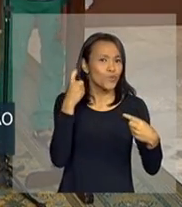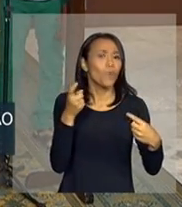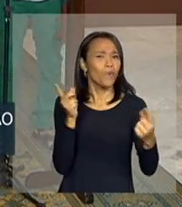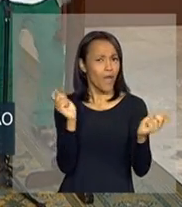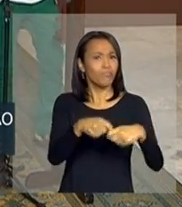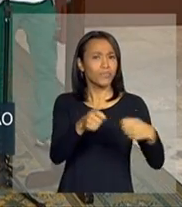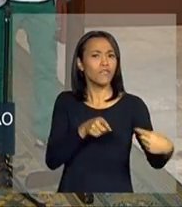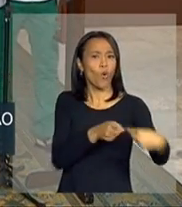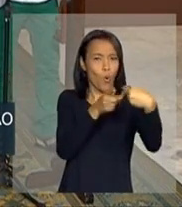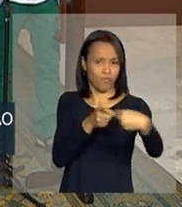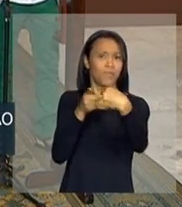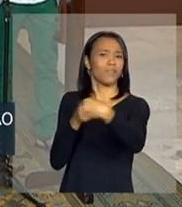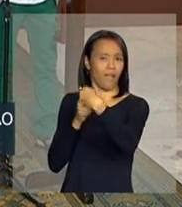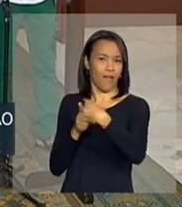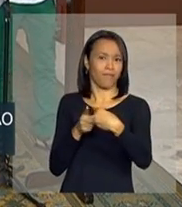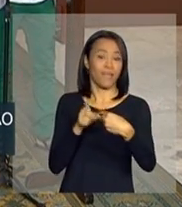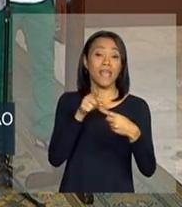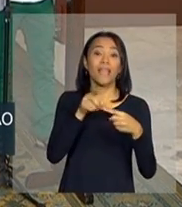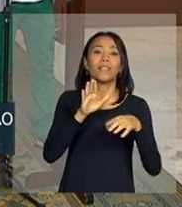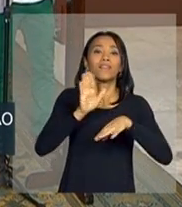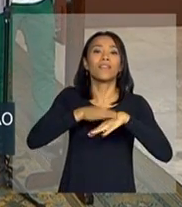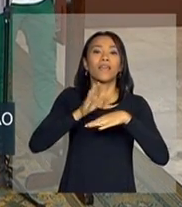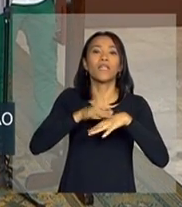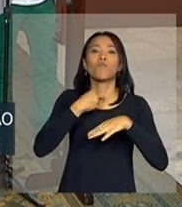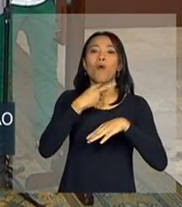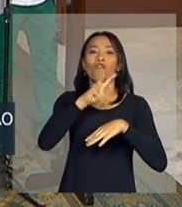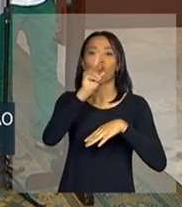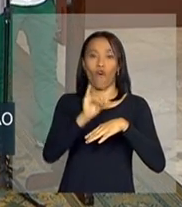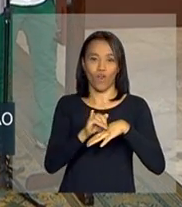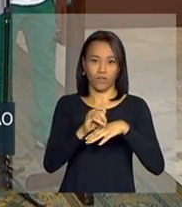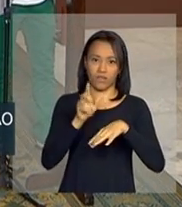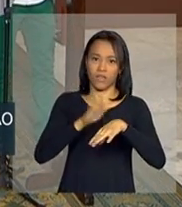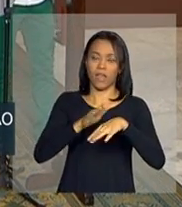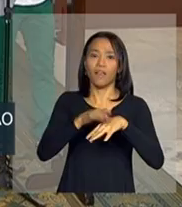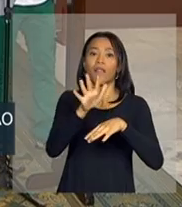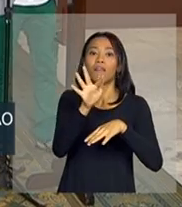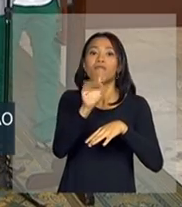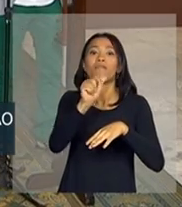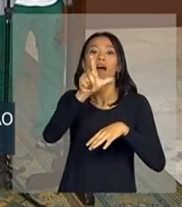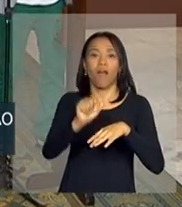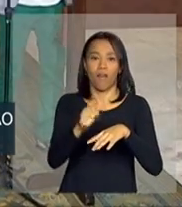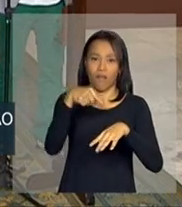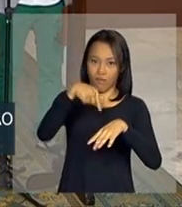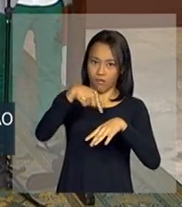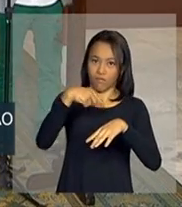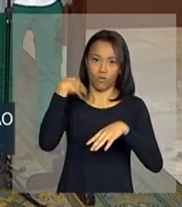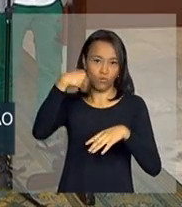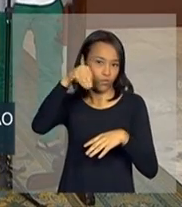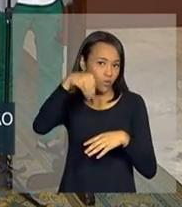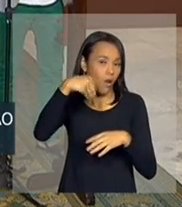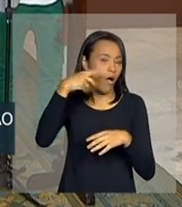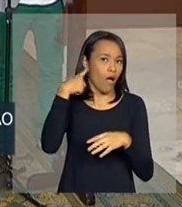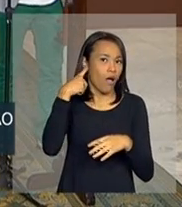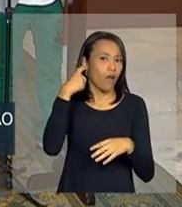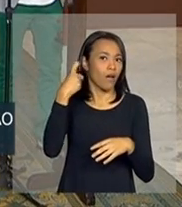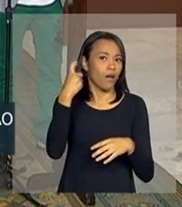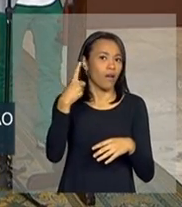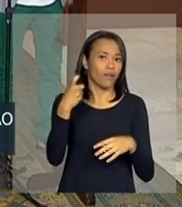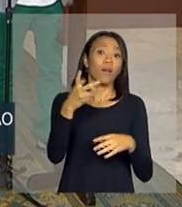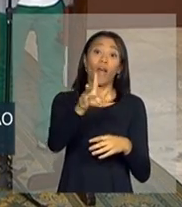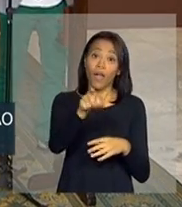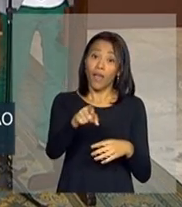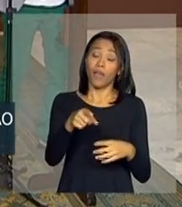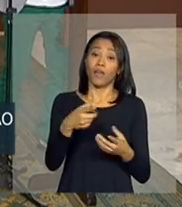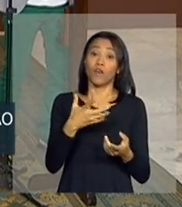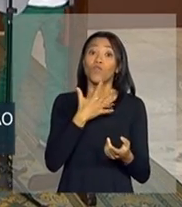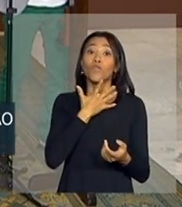o instrumento fala. Ele é ideofônico. Acho que isso faz parte do desejo dos grandes